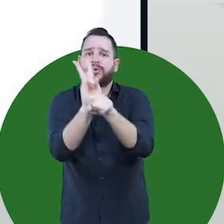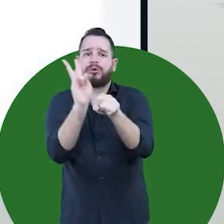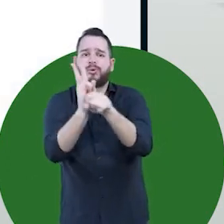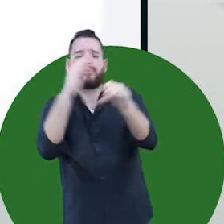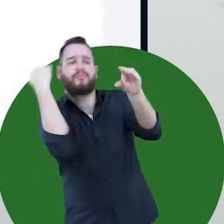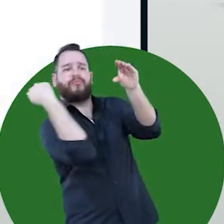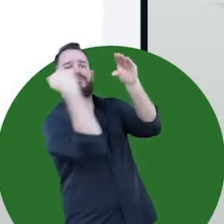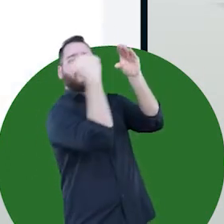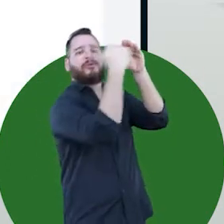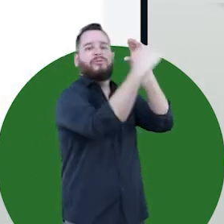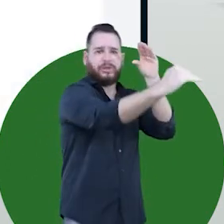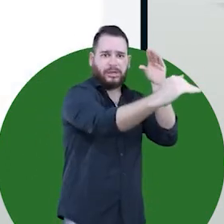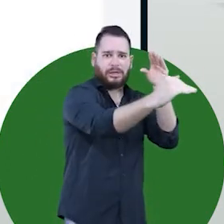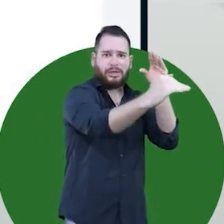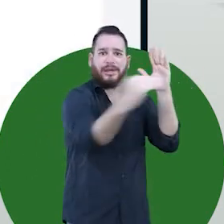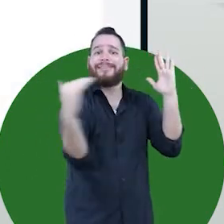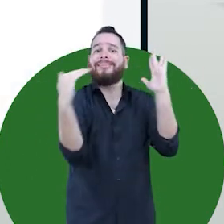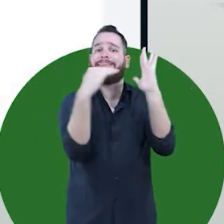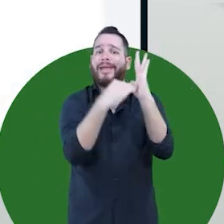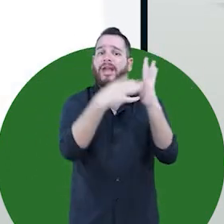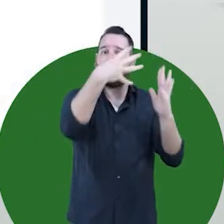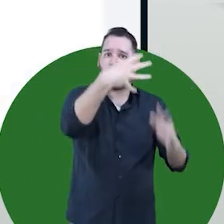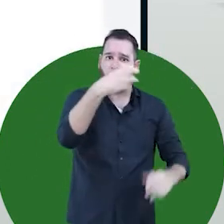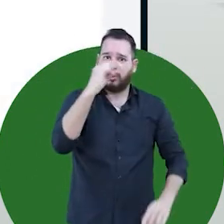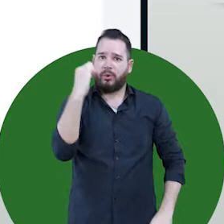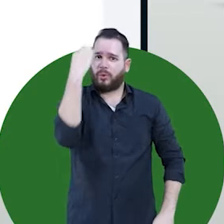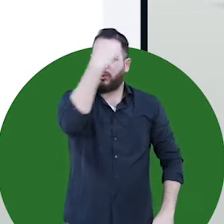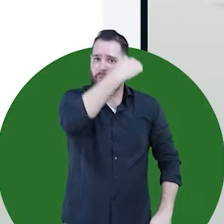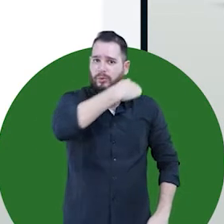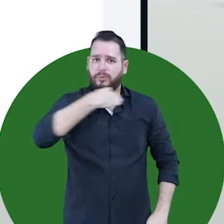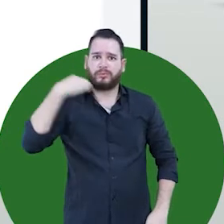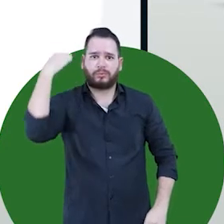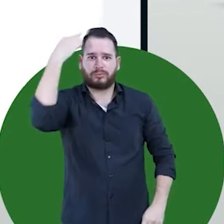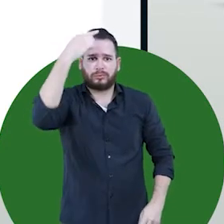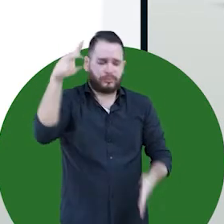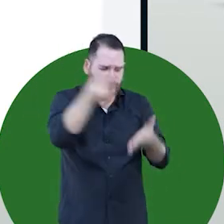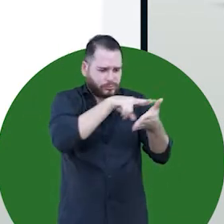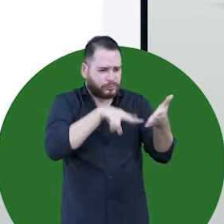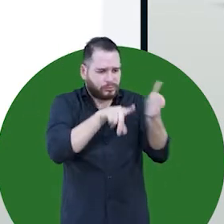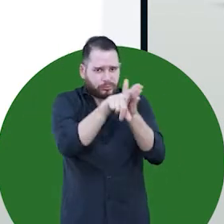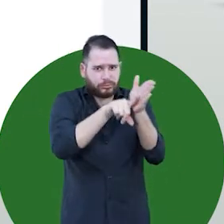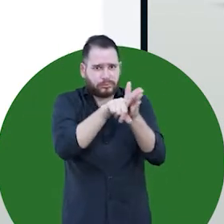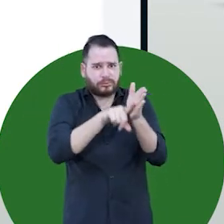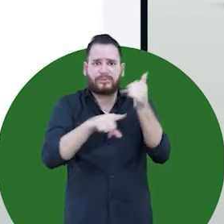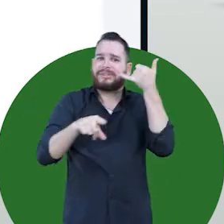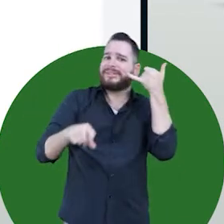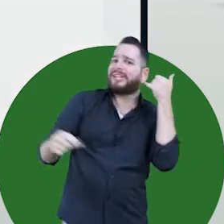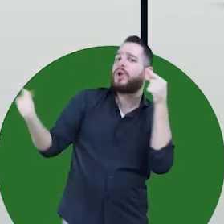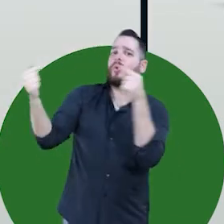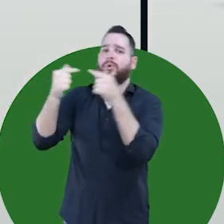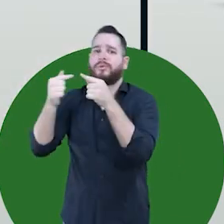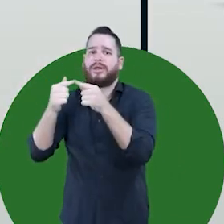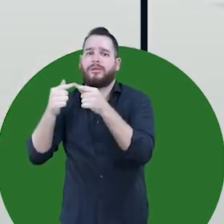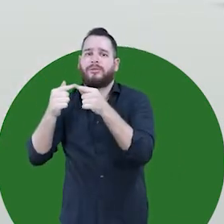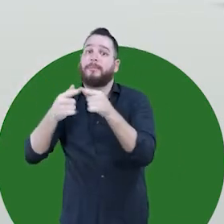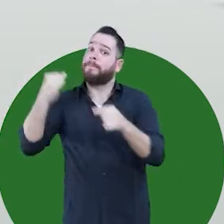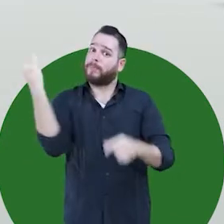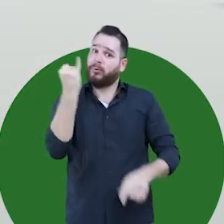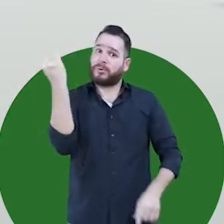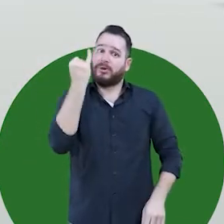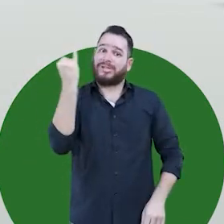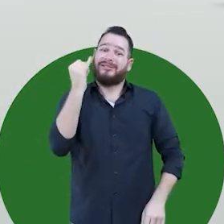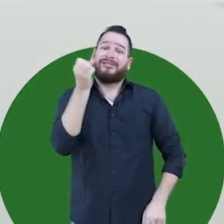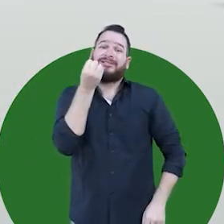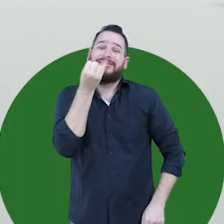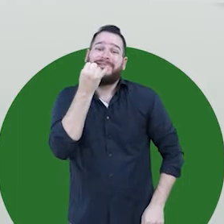protetiva será enviado. Em até 48 horas, será analisado e entraremos em contato com você. Mas lembre-se,